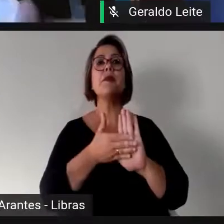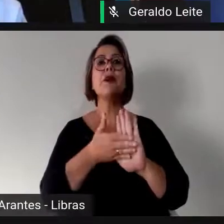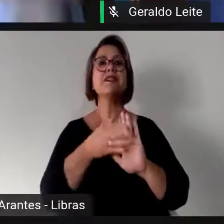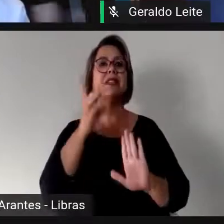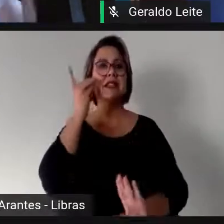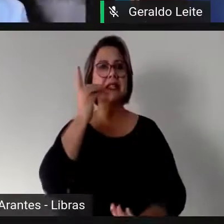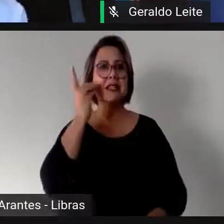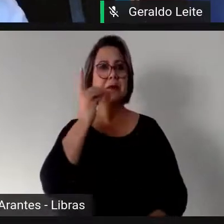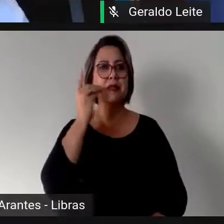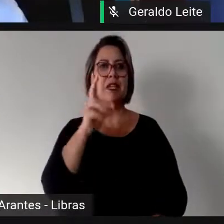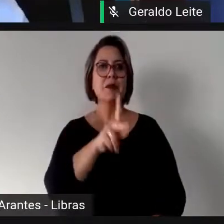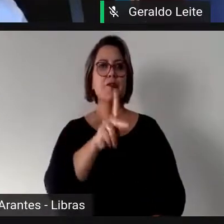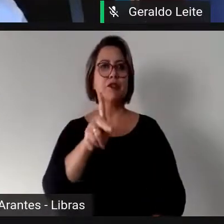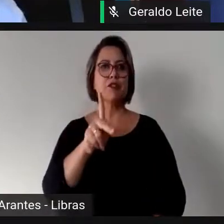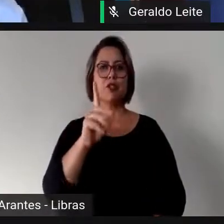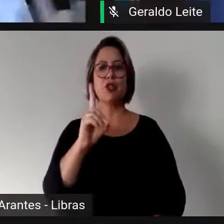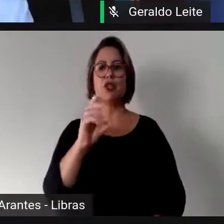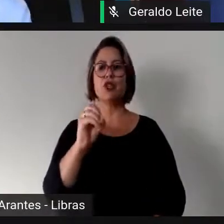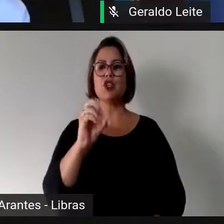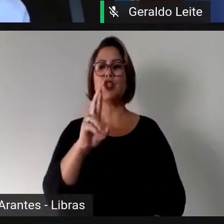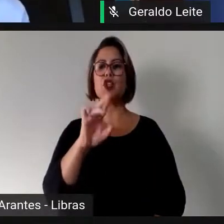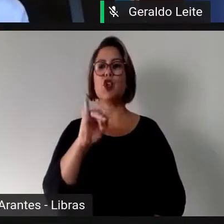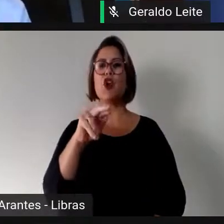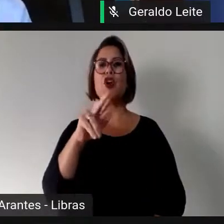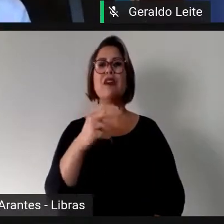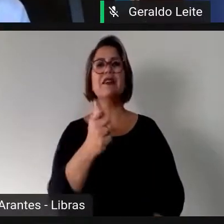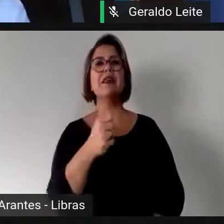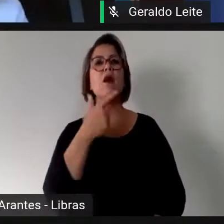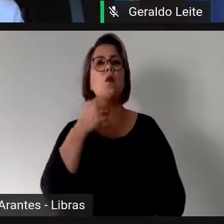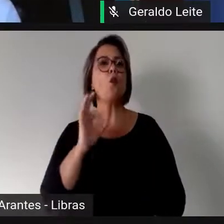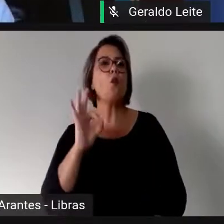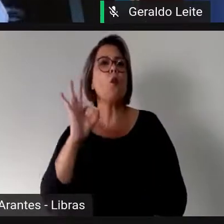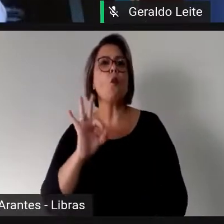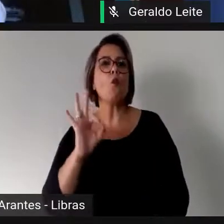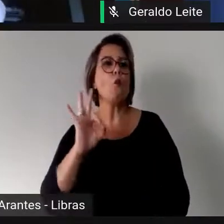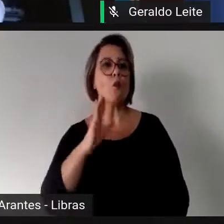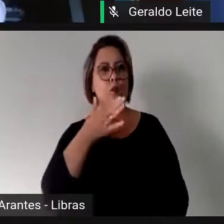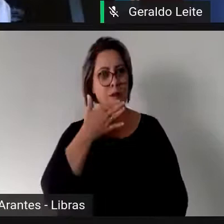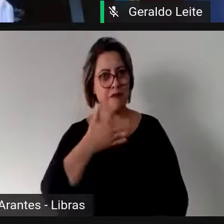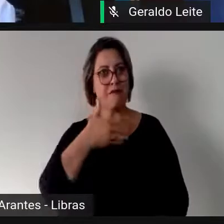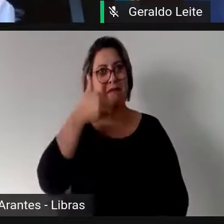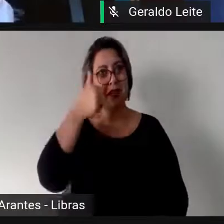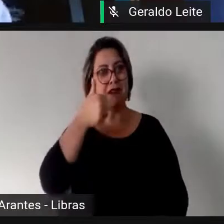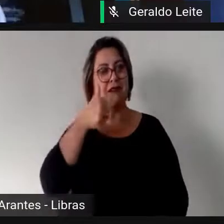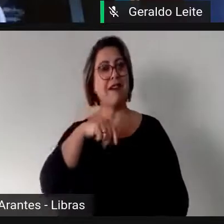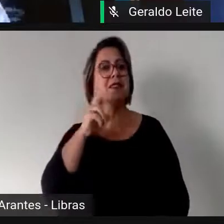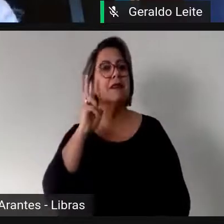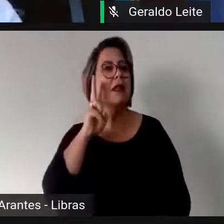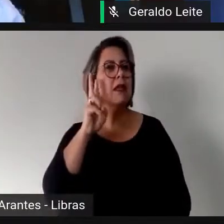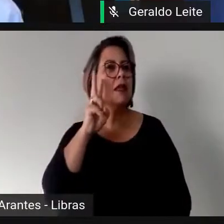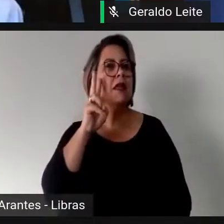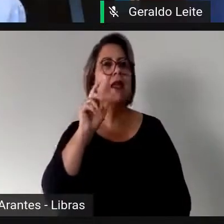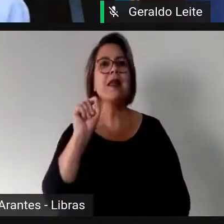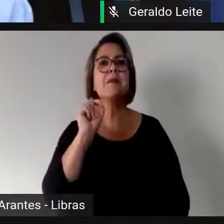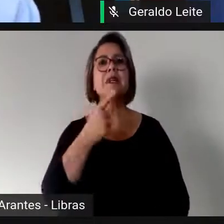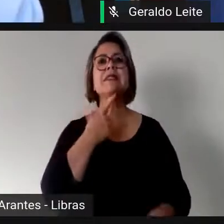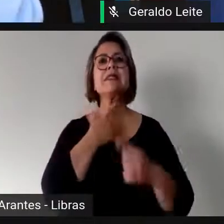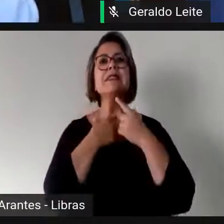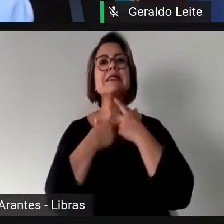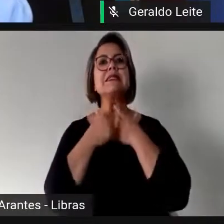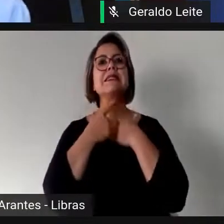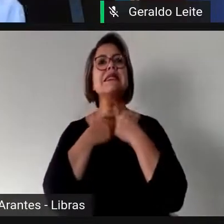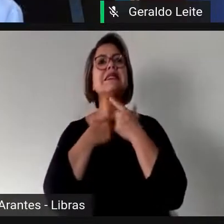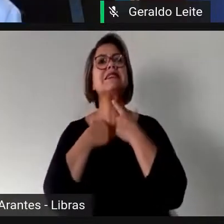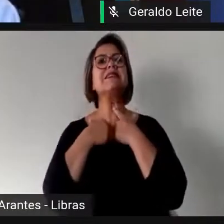quanto nessa, pode-se discutir qual o percentual melhor, né, só que tem que lembrar que o desejável, né, tem que